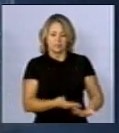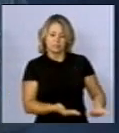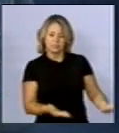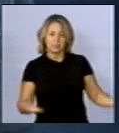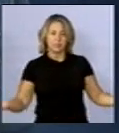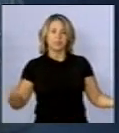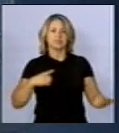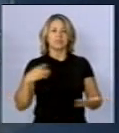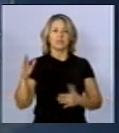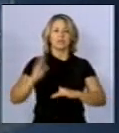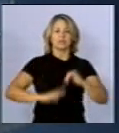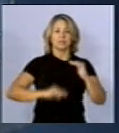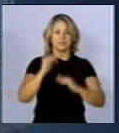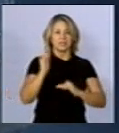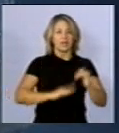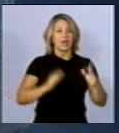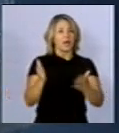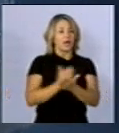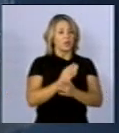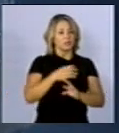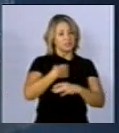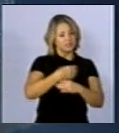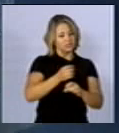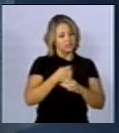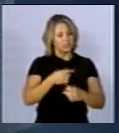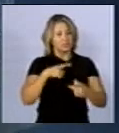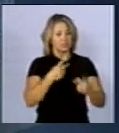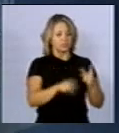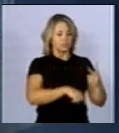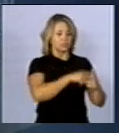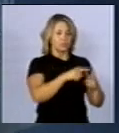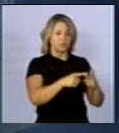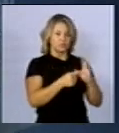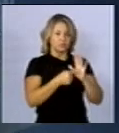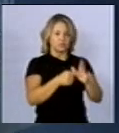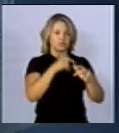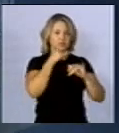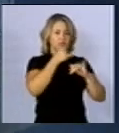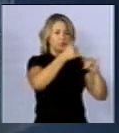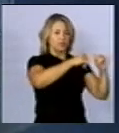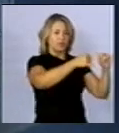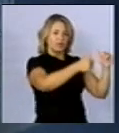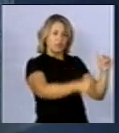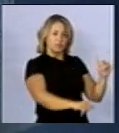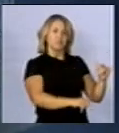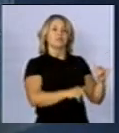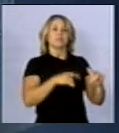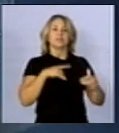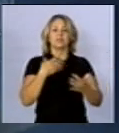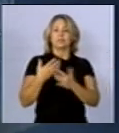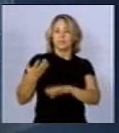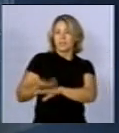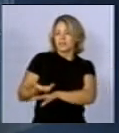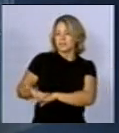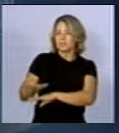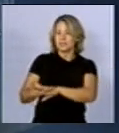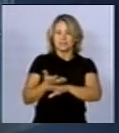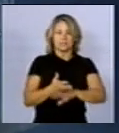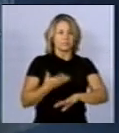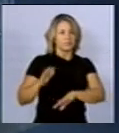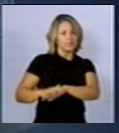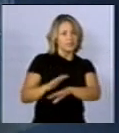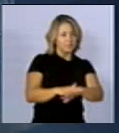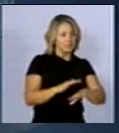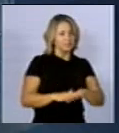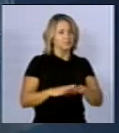Existem na prática, os engenheiros dispõem de duas formas básicas de quantificar esses campos. Um é através de modelos matemáticos, as equações matemáticas que nos dias